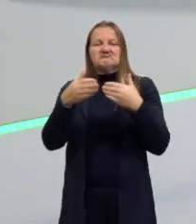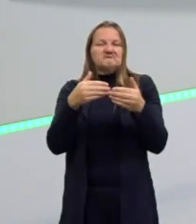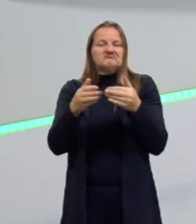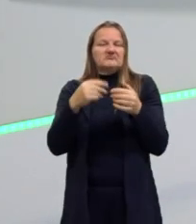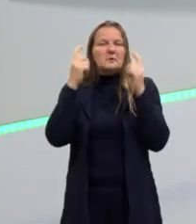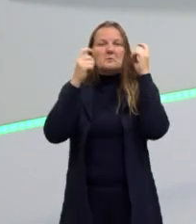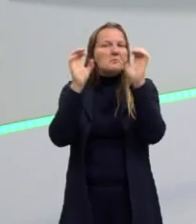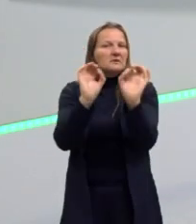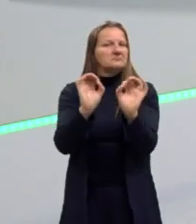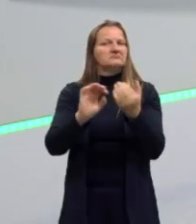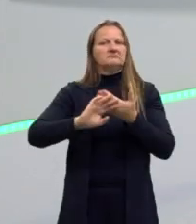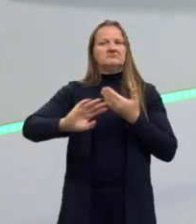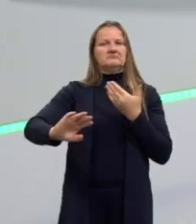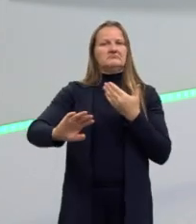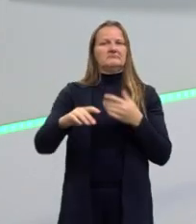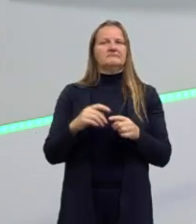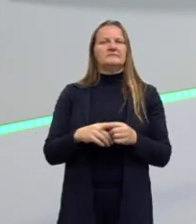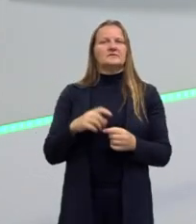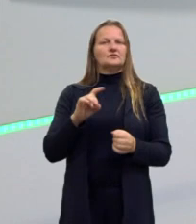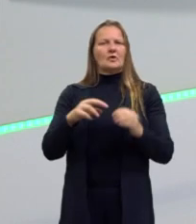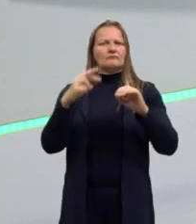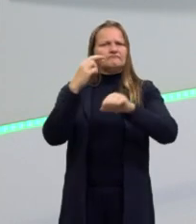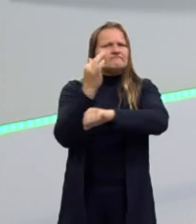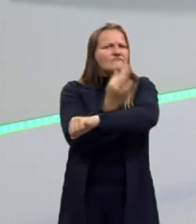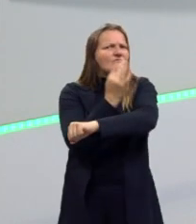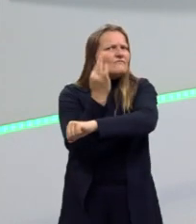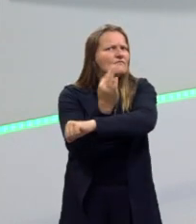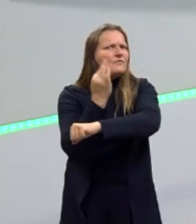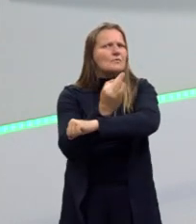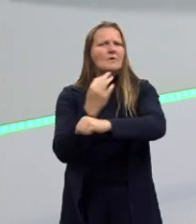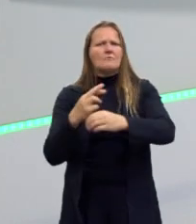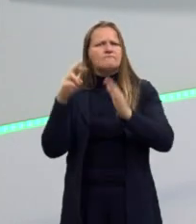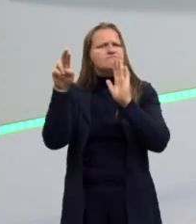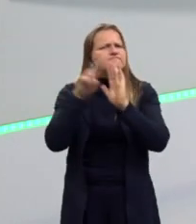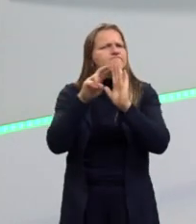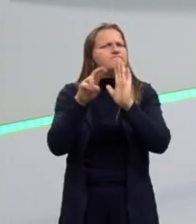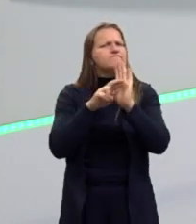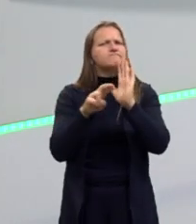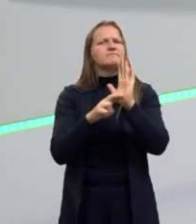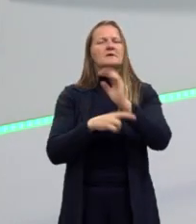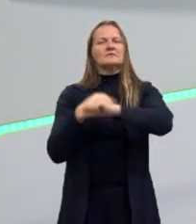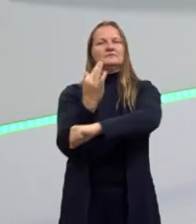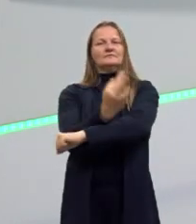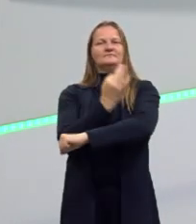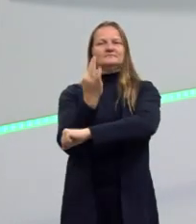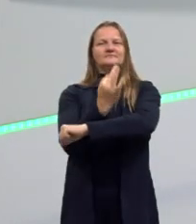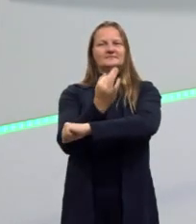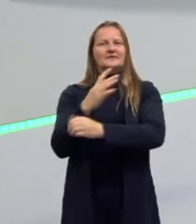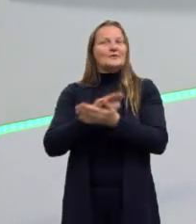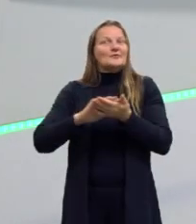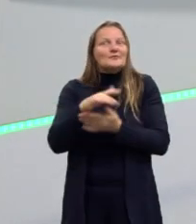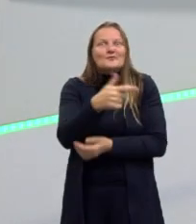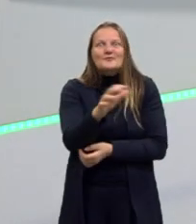preocupados com isso. Eles estão preocupados só em manter o rigor formal. E era isso. Não tem muito mais o que